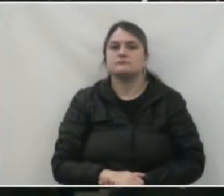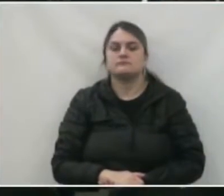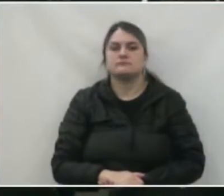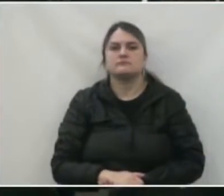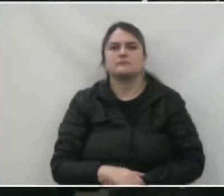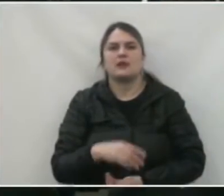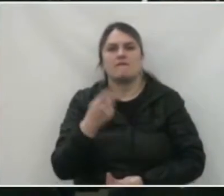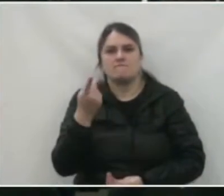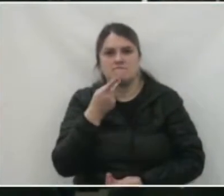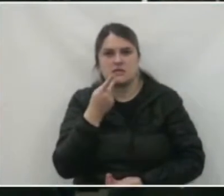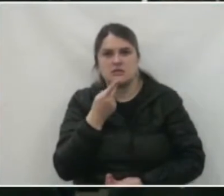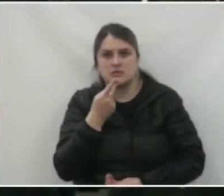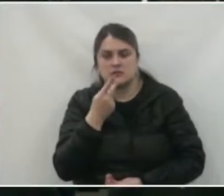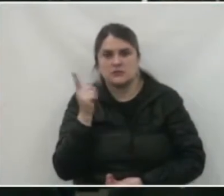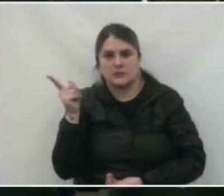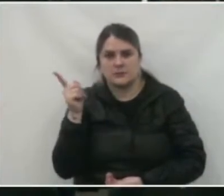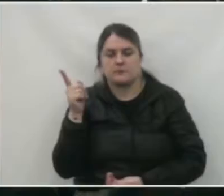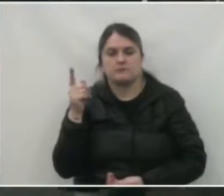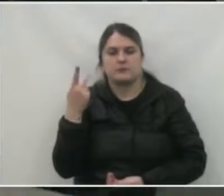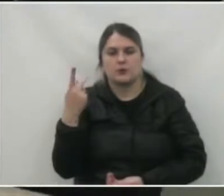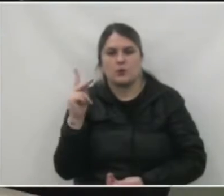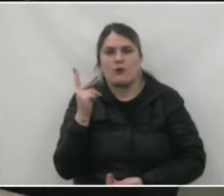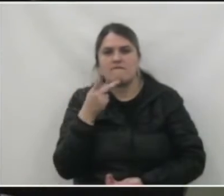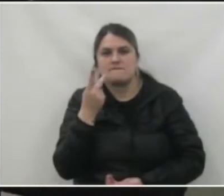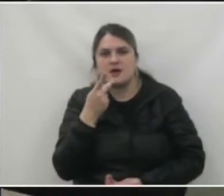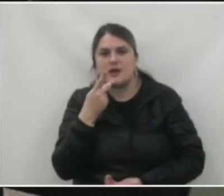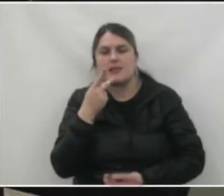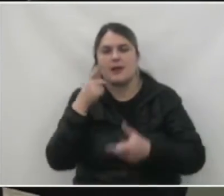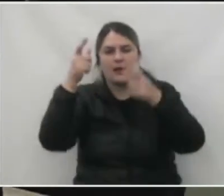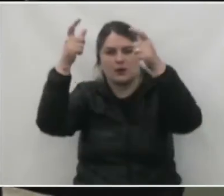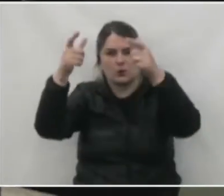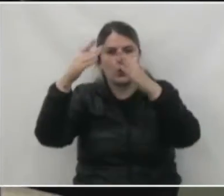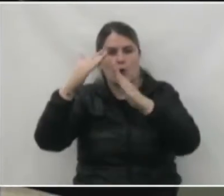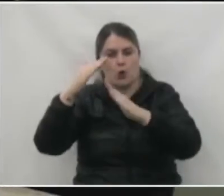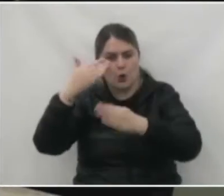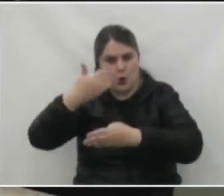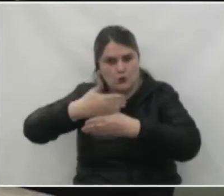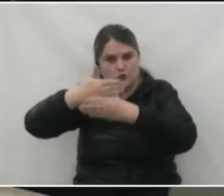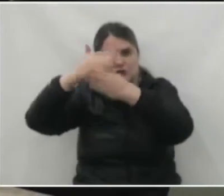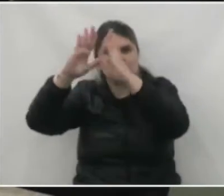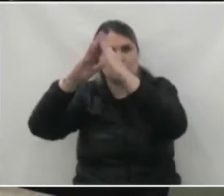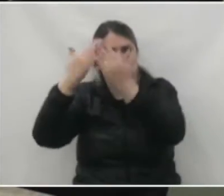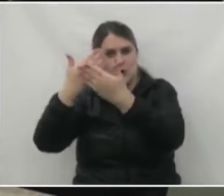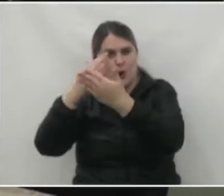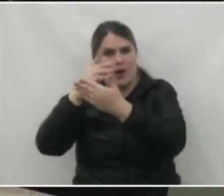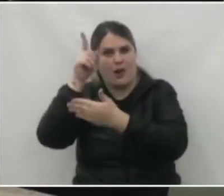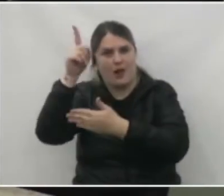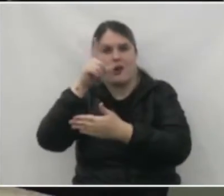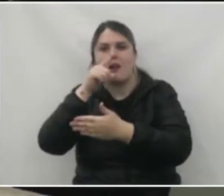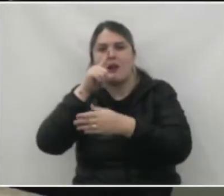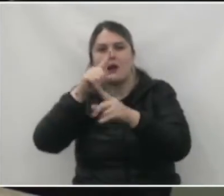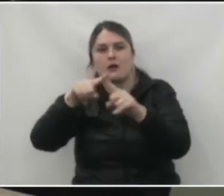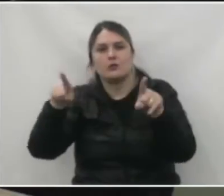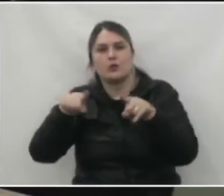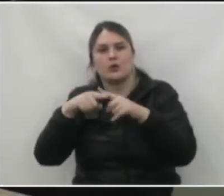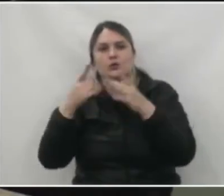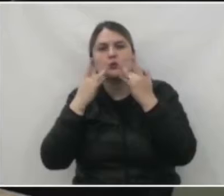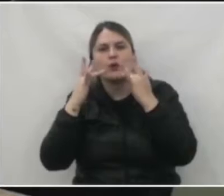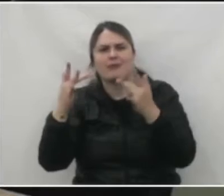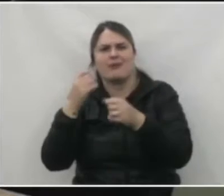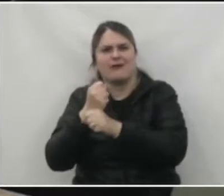A referente a esse seu questionamento sobre essa creche lá no Lagoa Dourada, desde 2015,